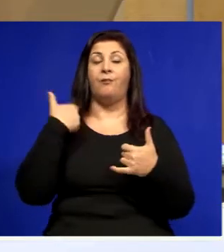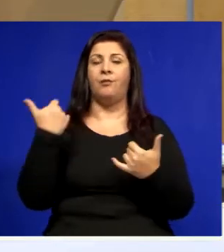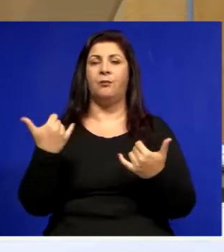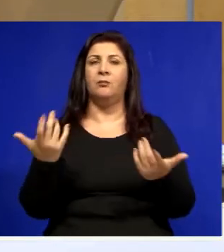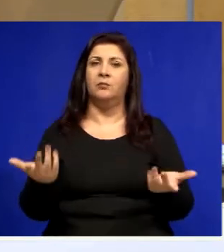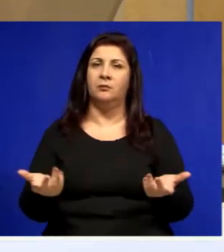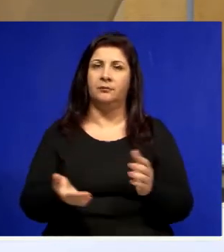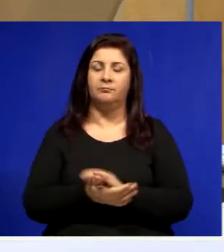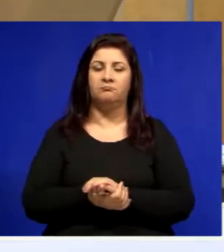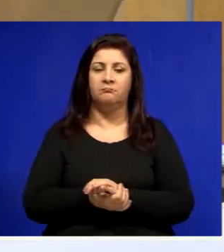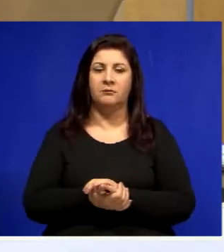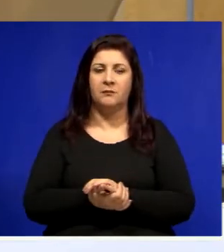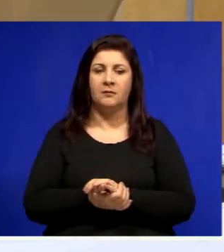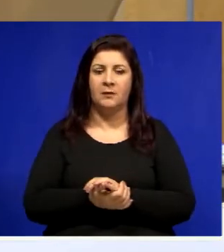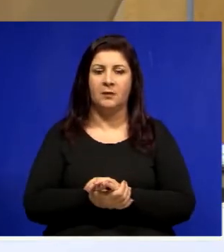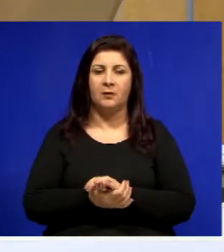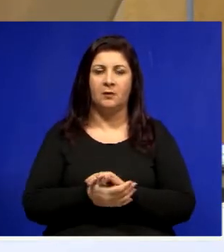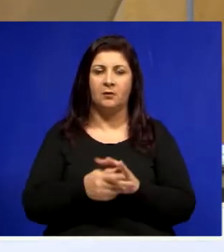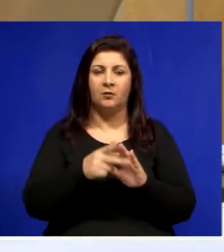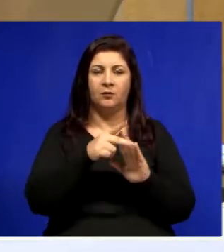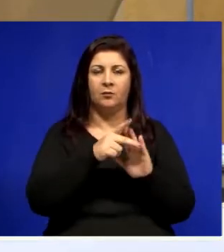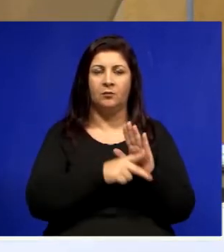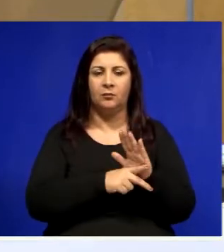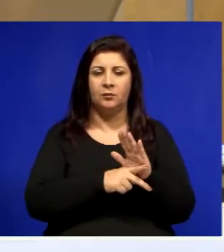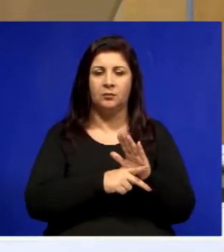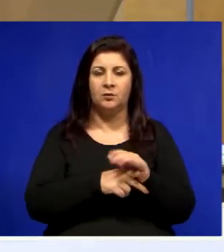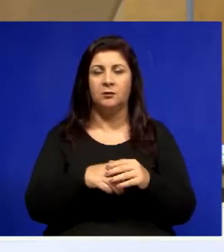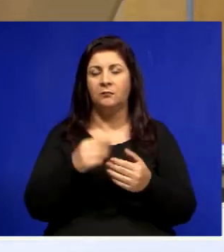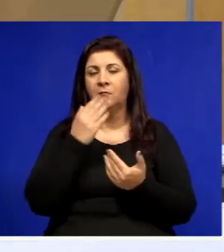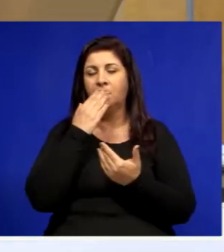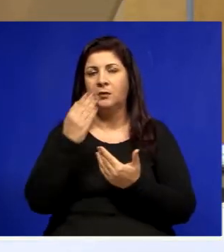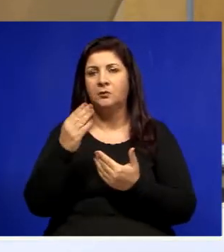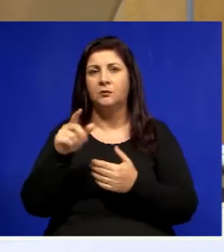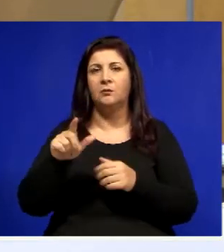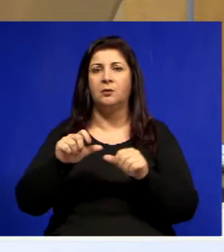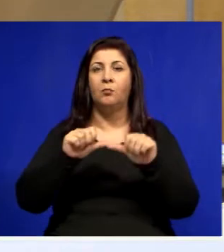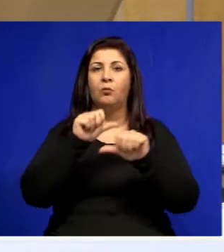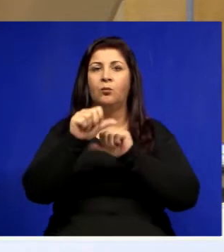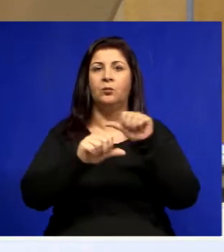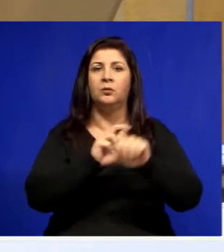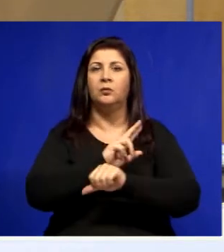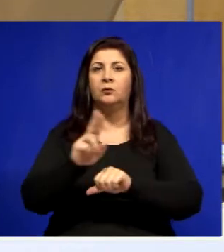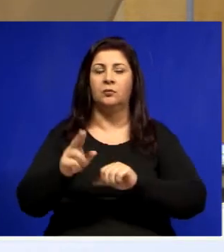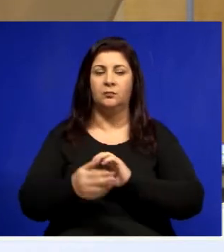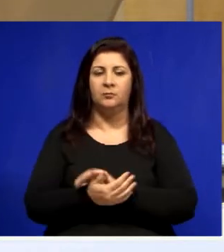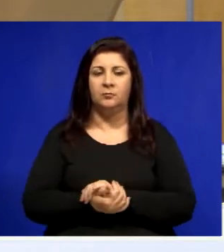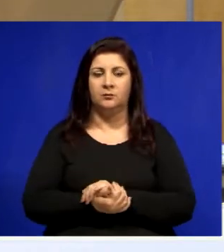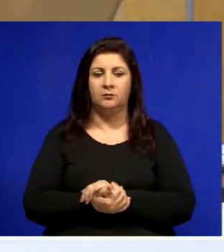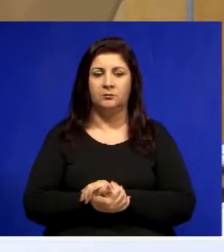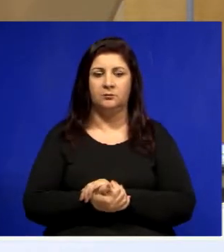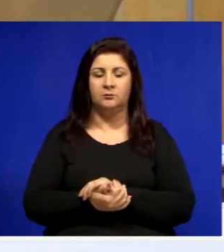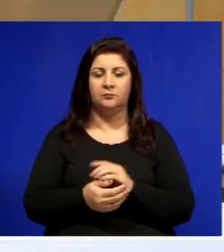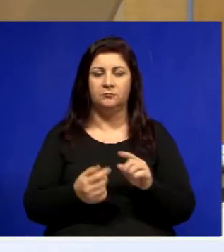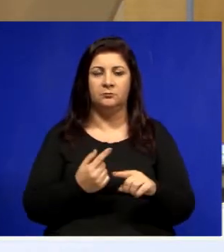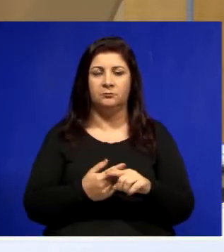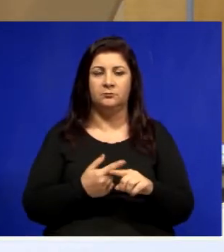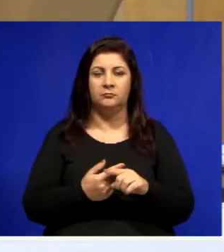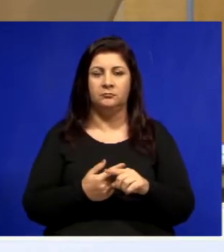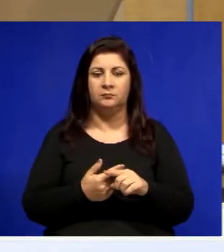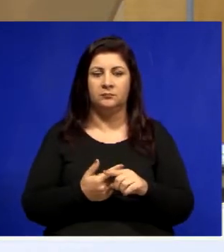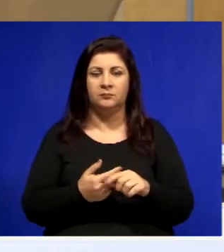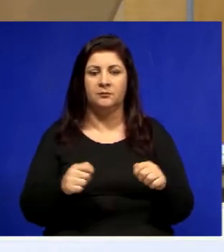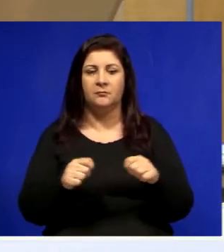como o projeto é do executivo, vou solicitar ao prefeito que ele encaminhe um projeto substitutivo. Porque na hora de fazer